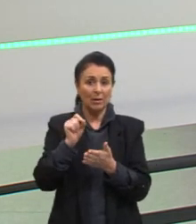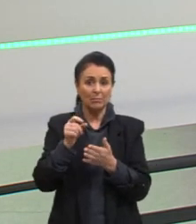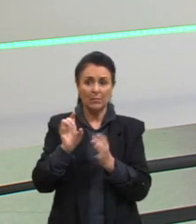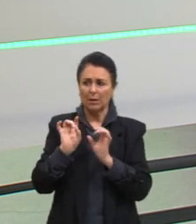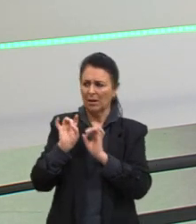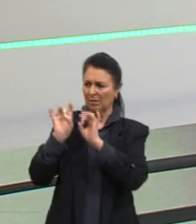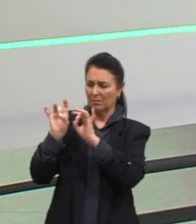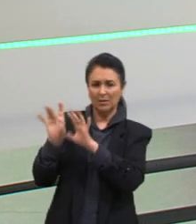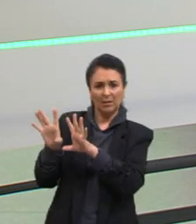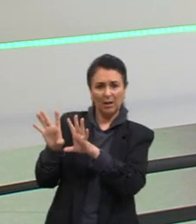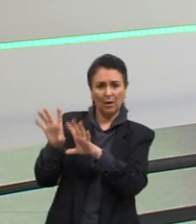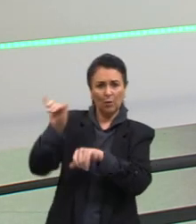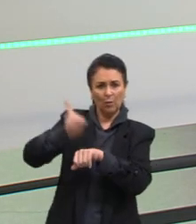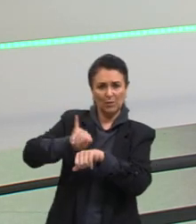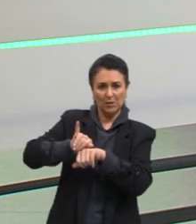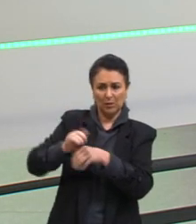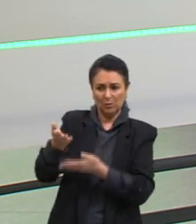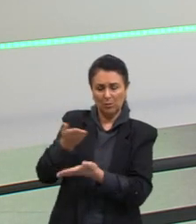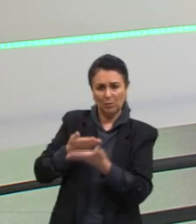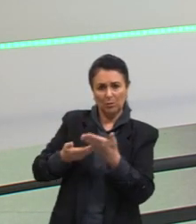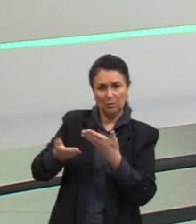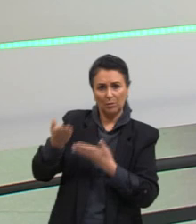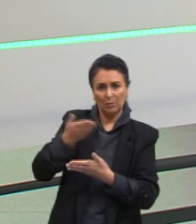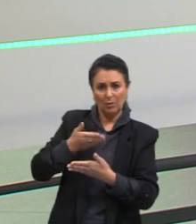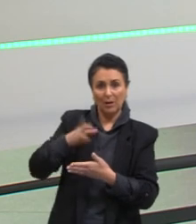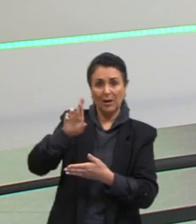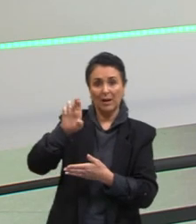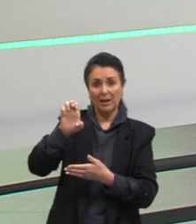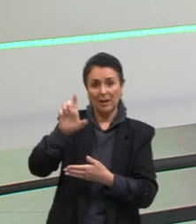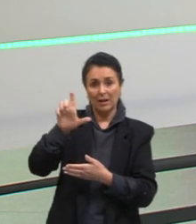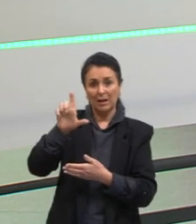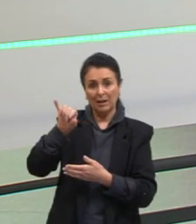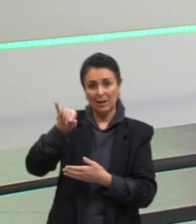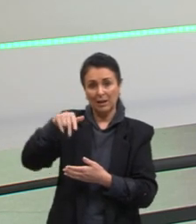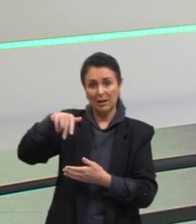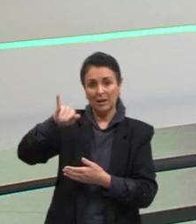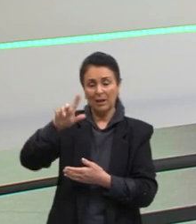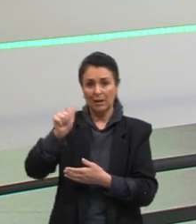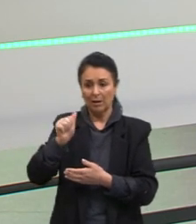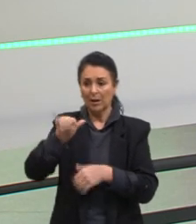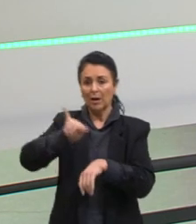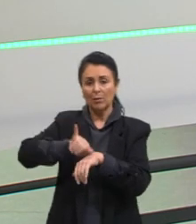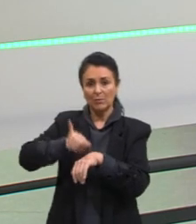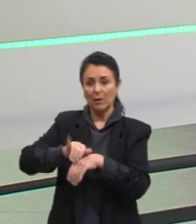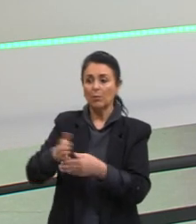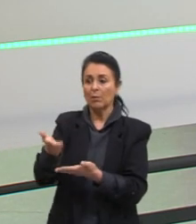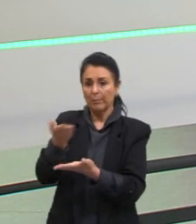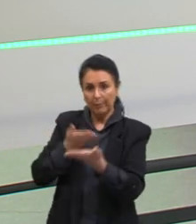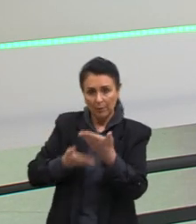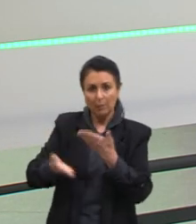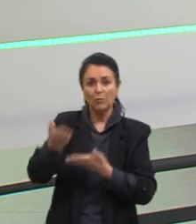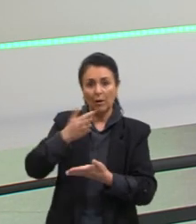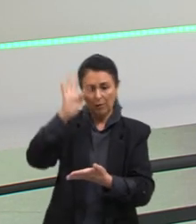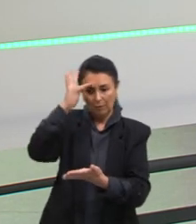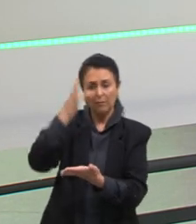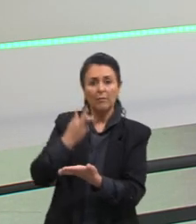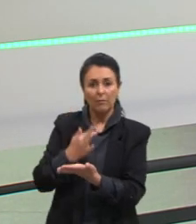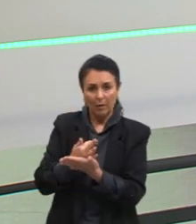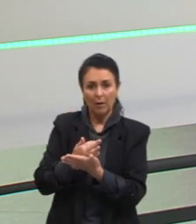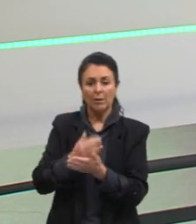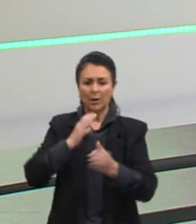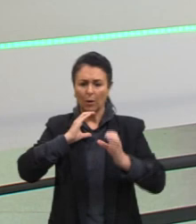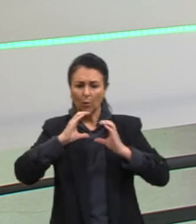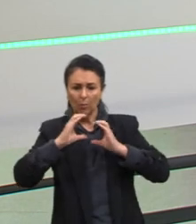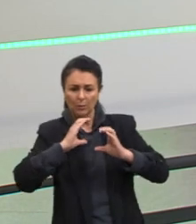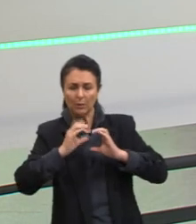objetos mediadores. A relíquia era um objeto que mediava a fé, que, em teoria, mediava essa comunicação